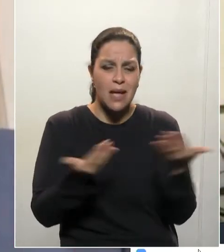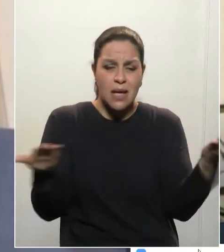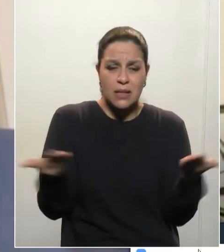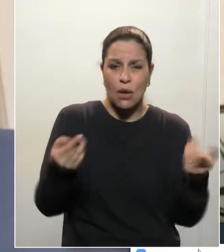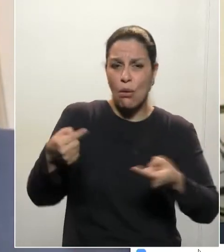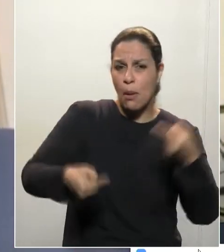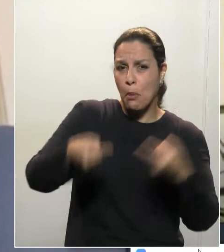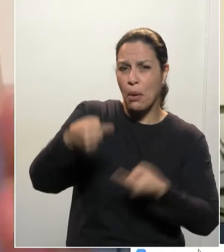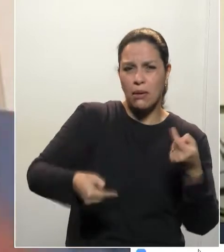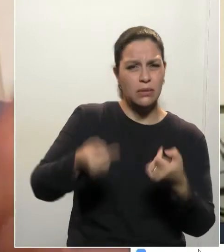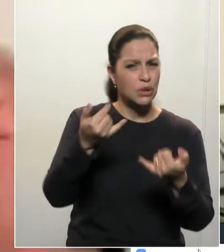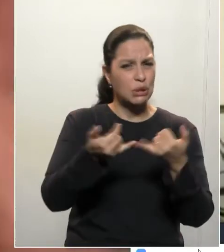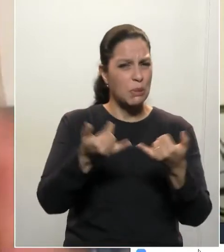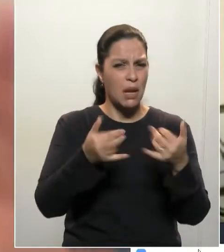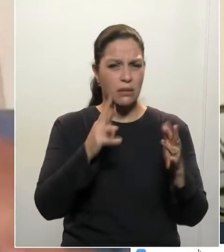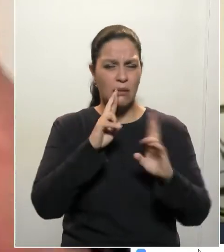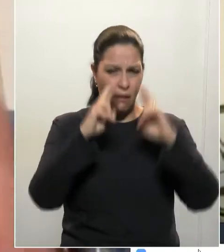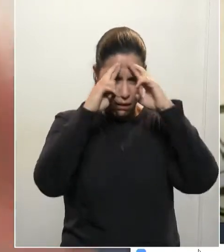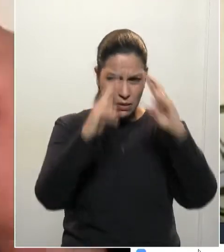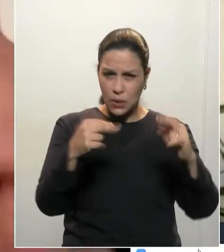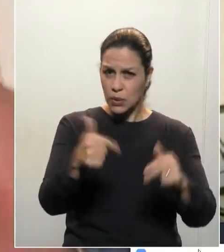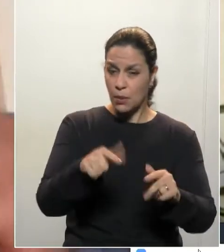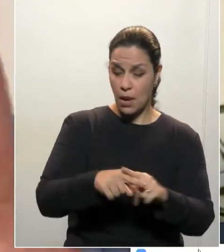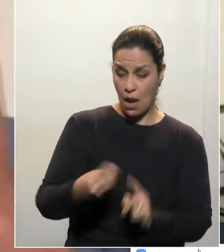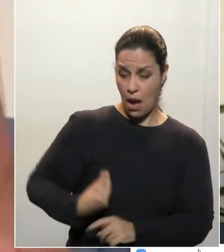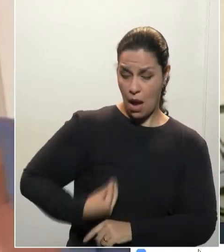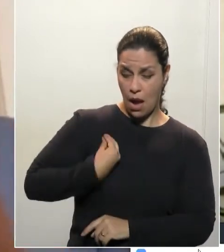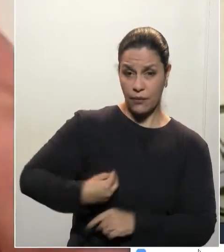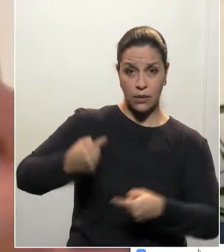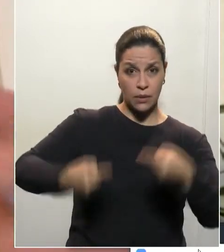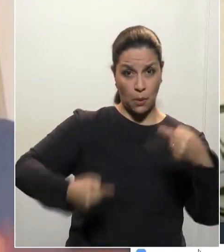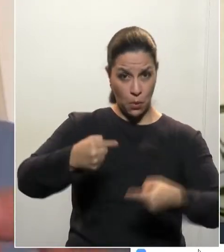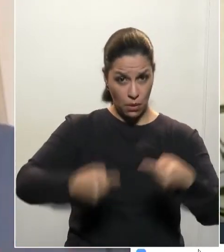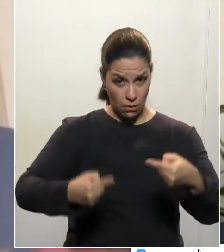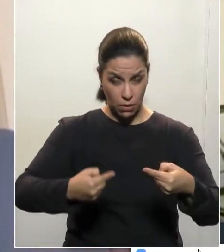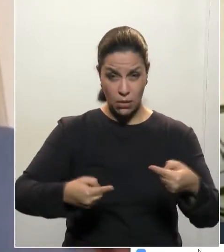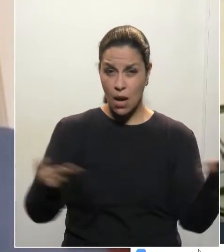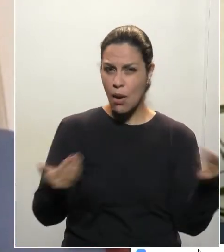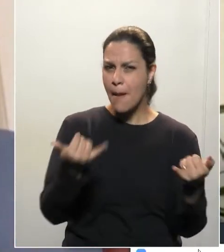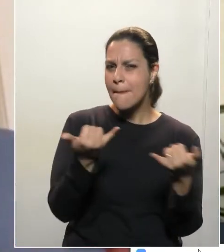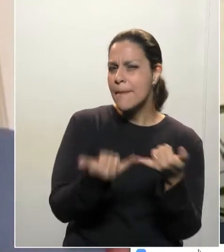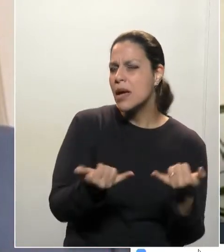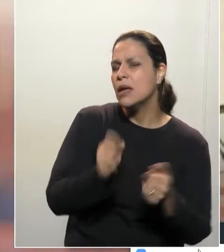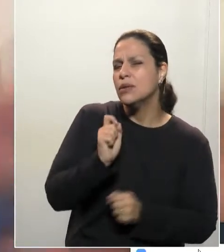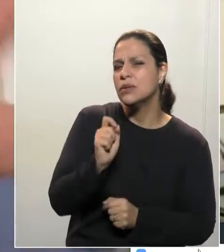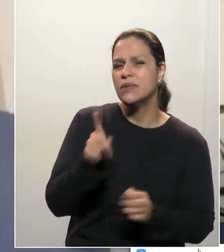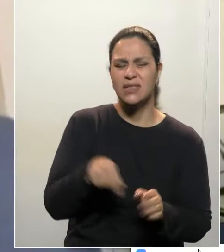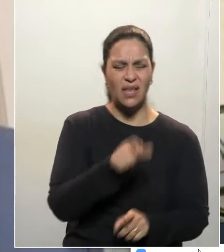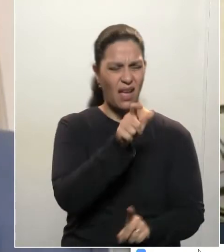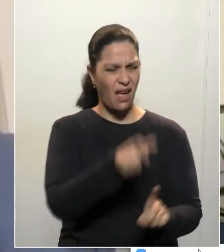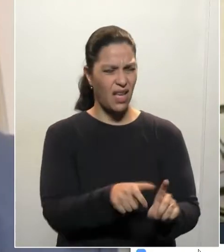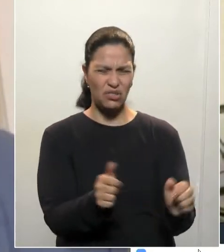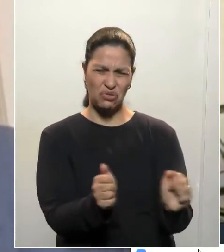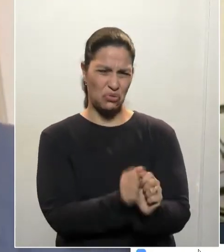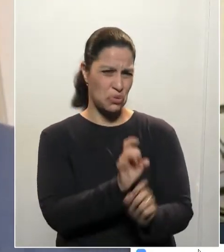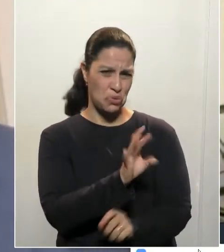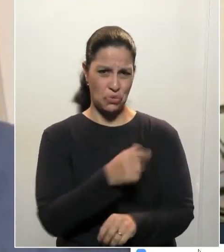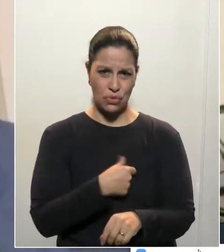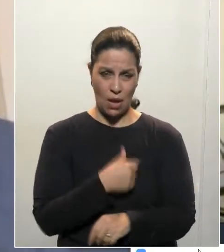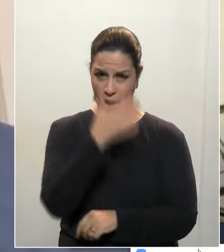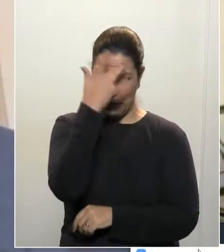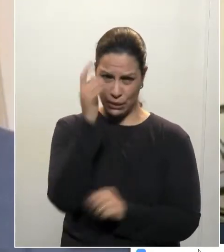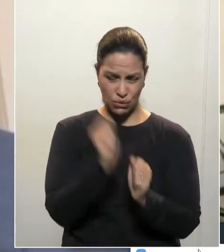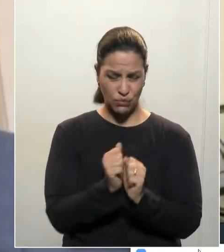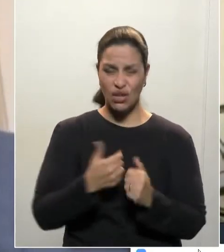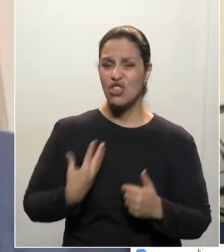tempos de hoje. Porque chega num momento da vida política que você passa a ser apenas... Você faz parte. Você